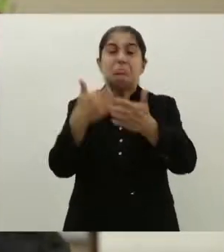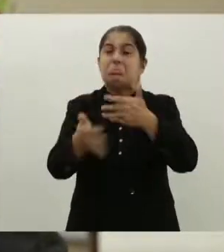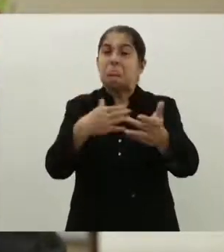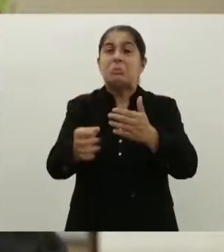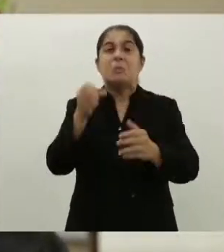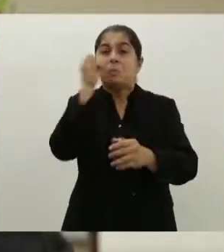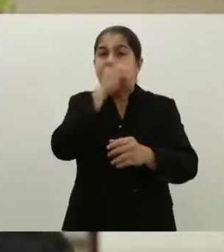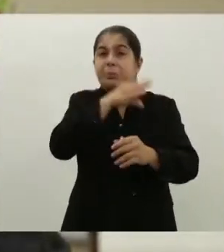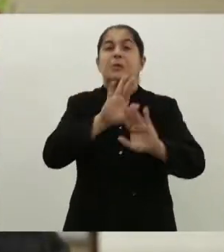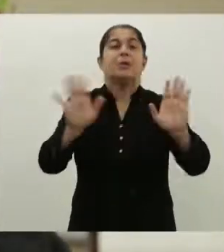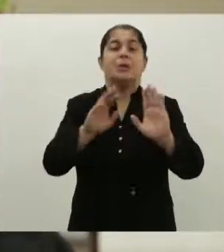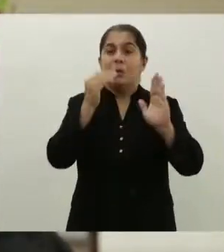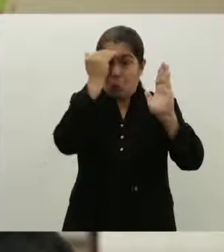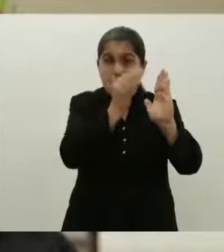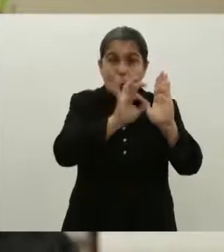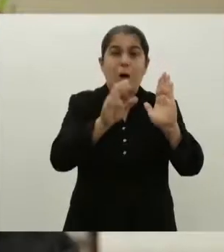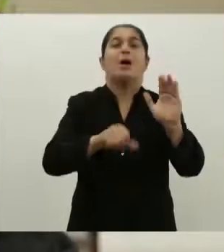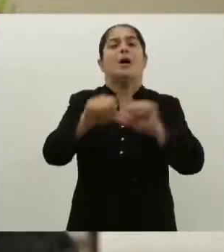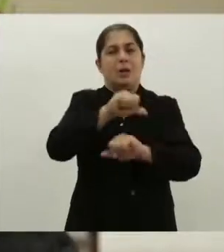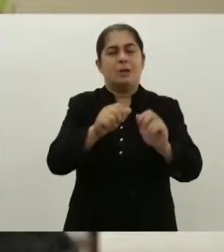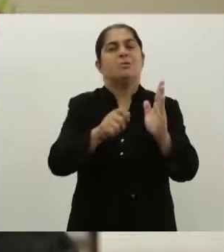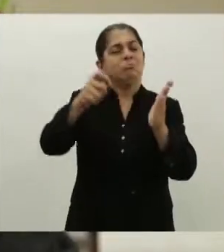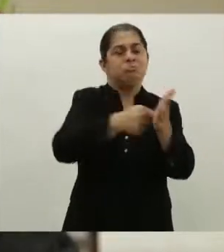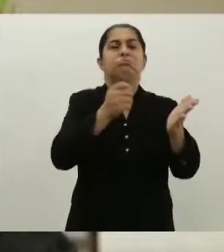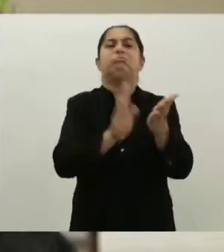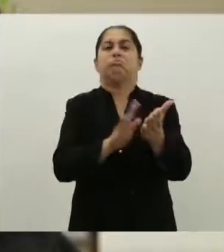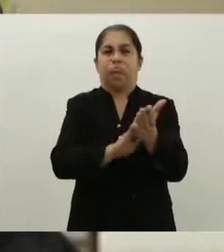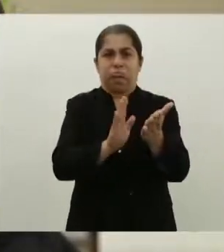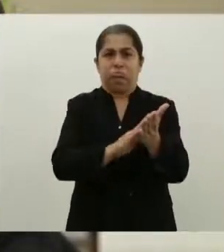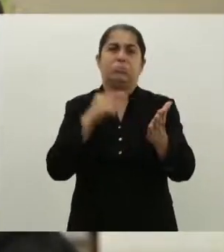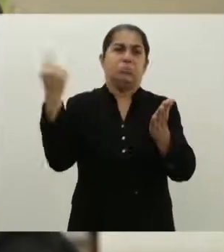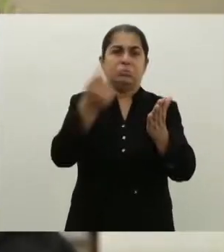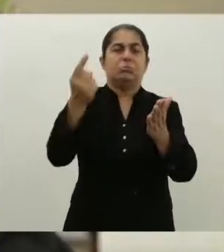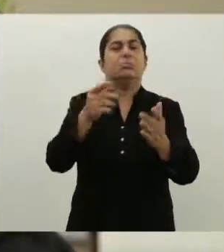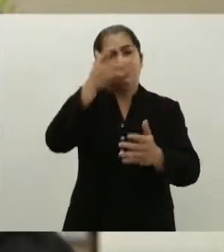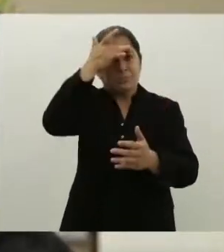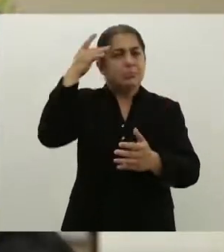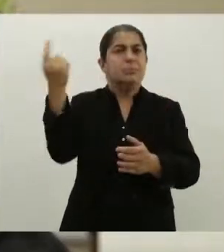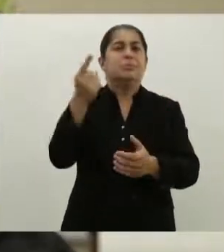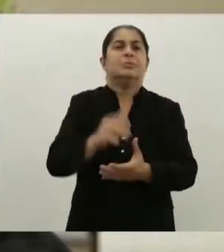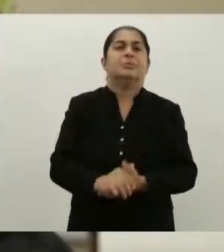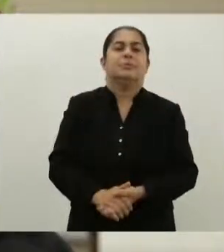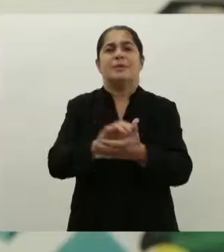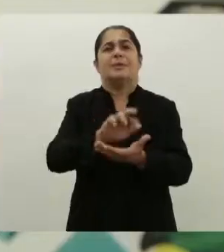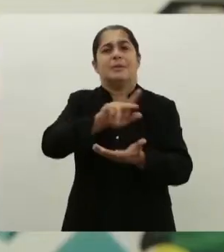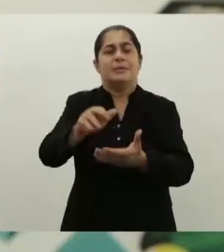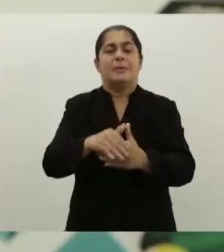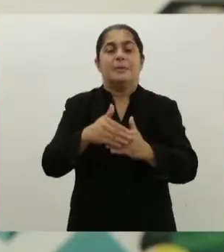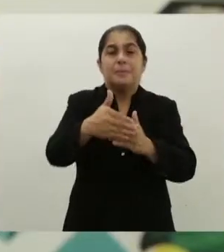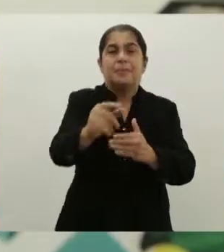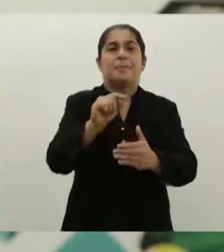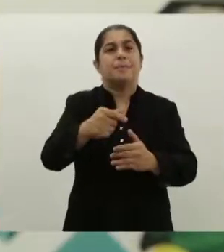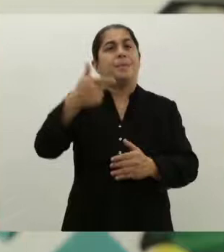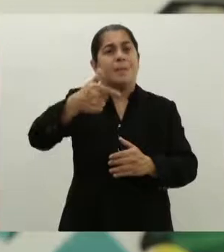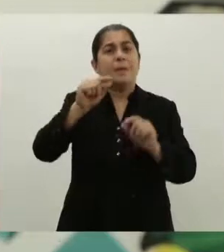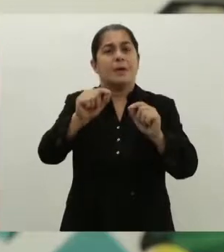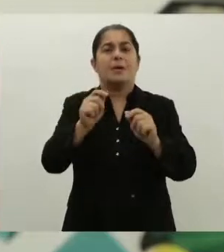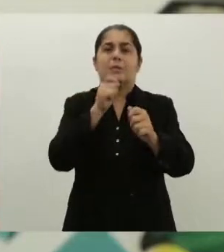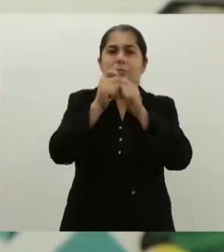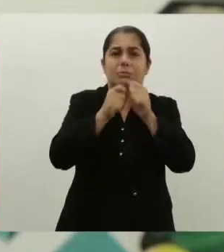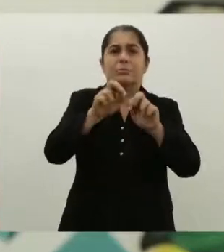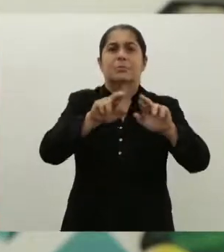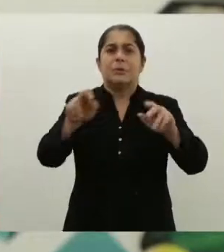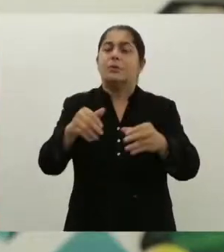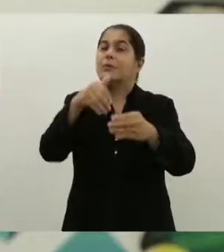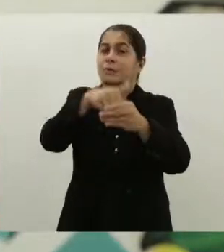para quem descumprir o que está lá consignado e assinado por todos os participantes. No próximo bloco, não perca as